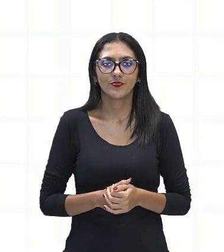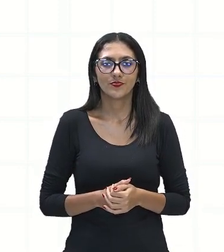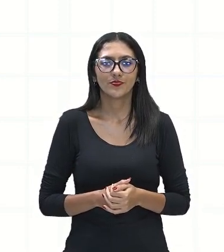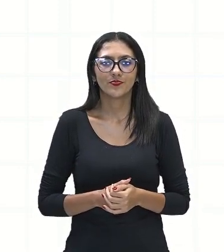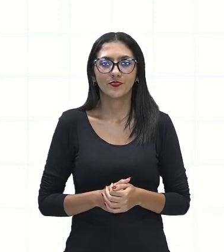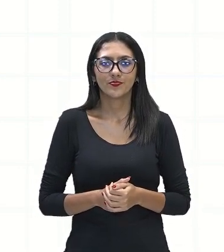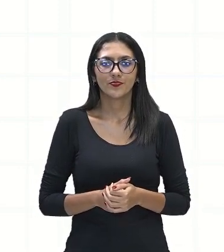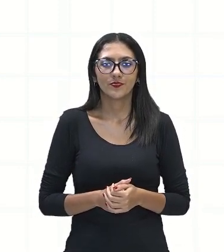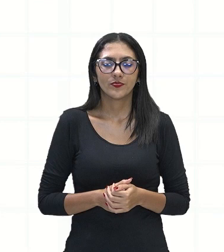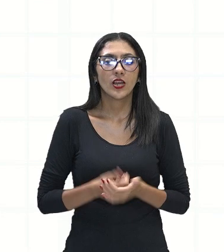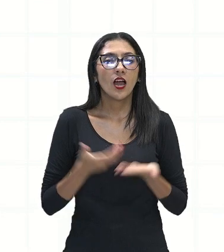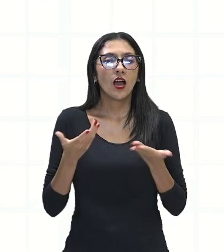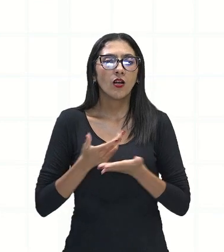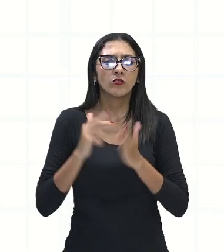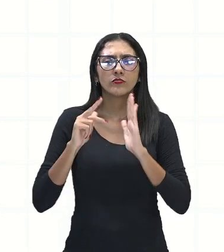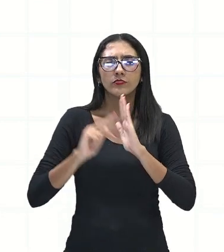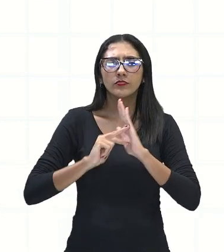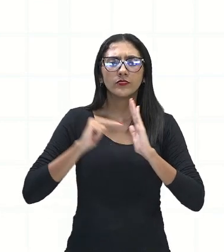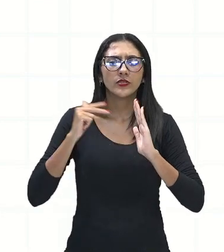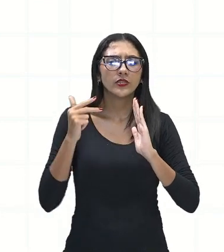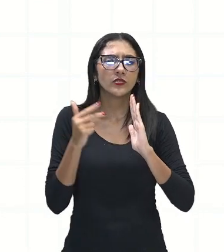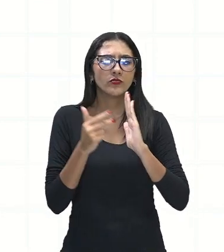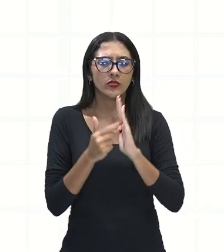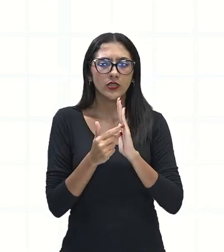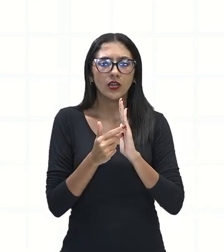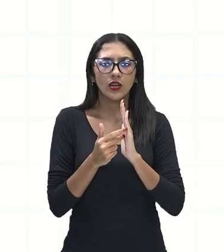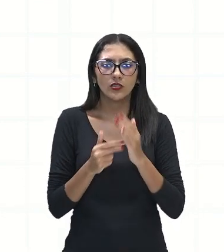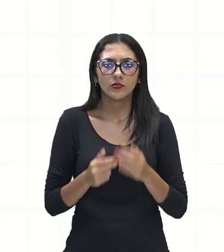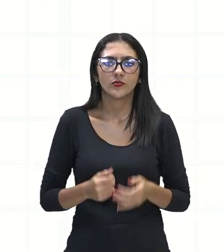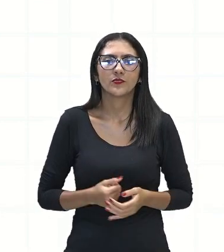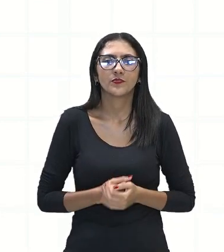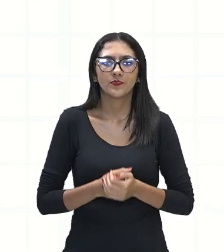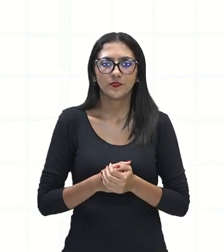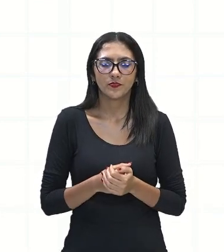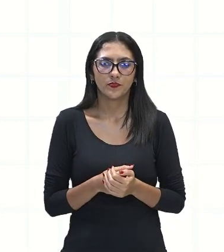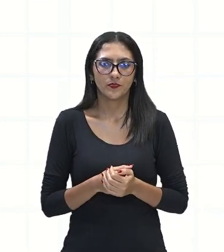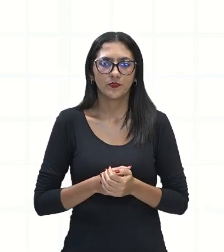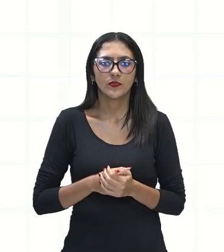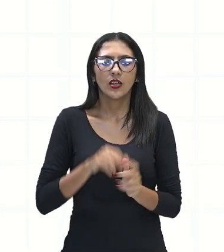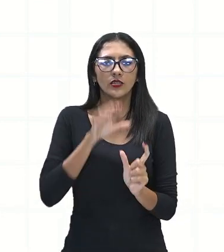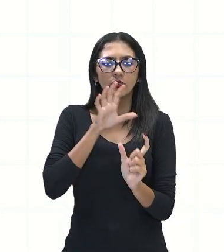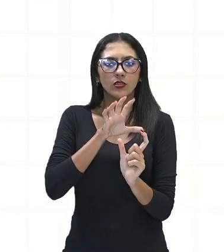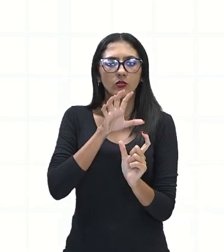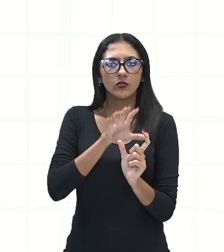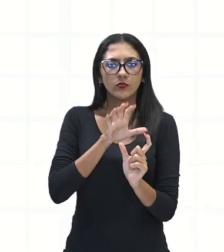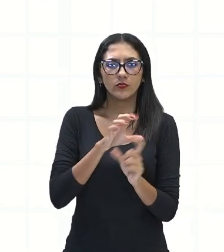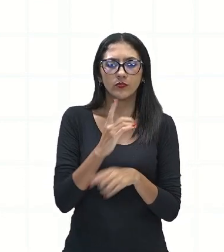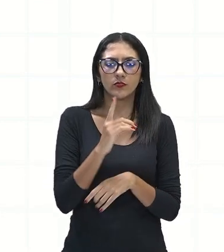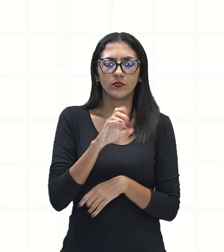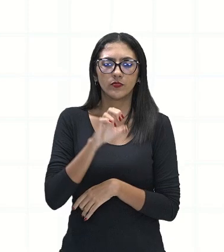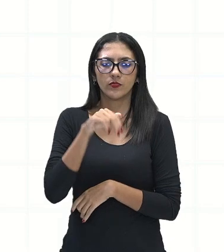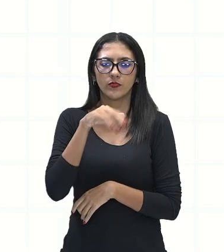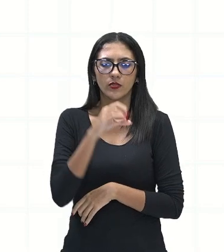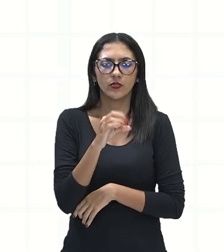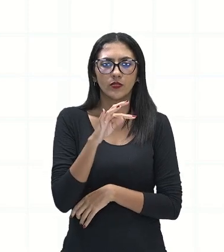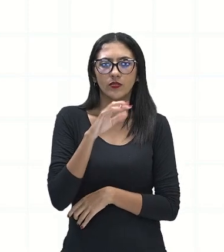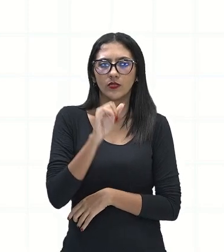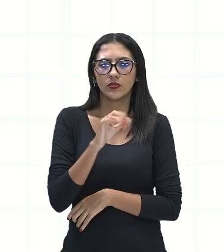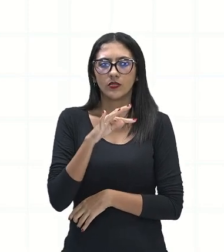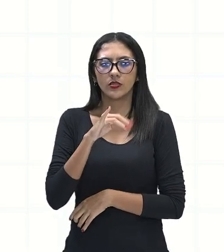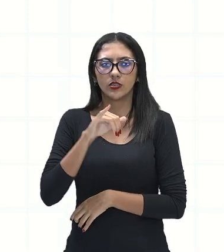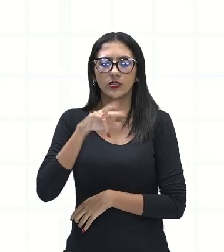denotativo, a gente vai perceber que ele vai